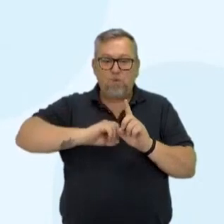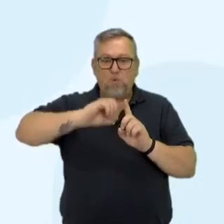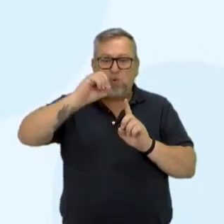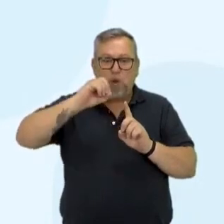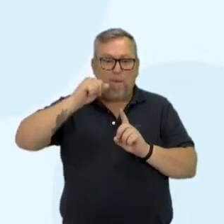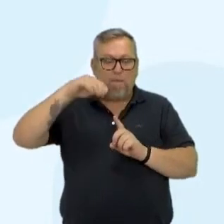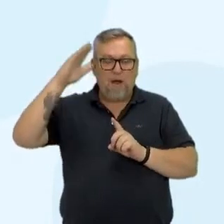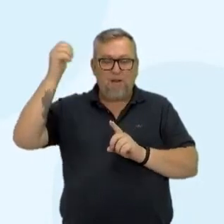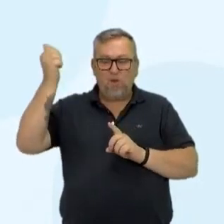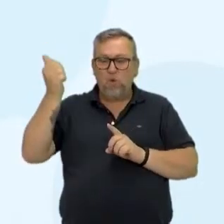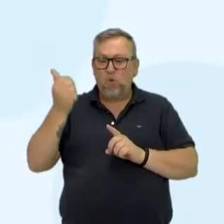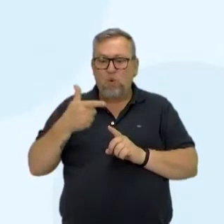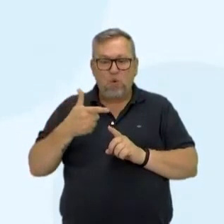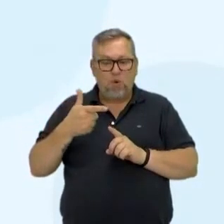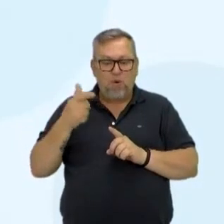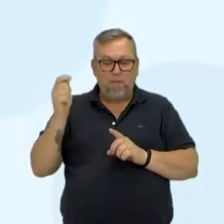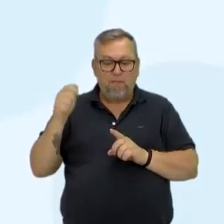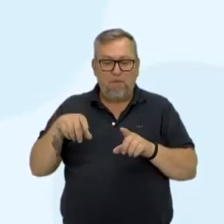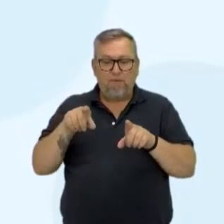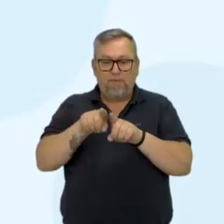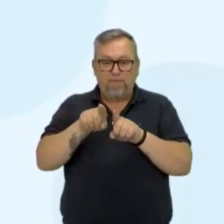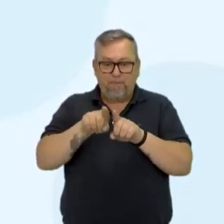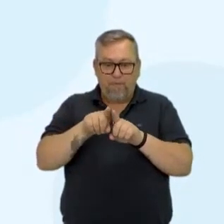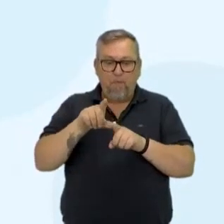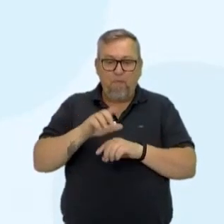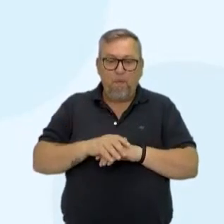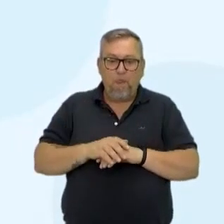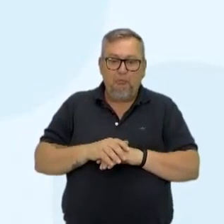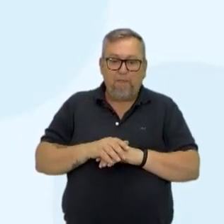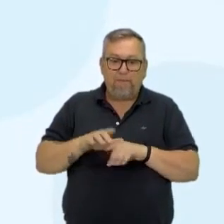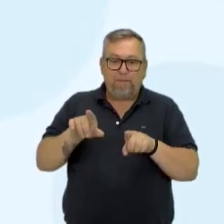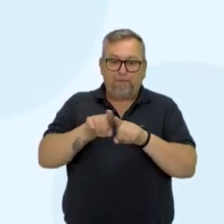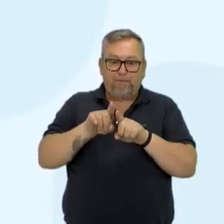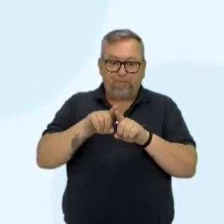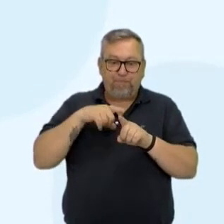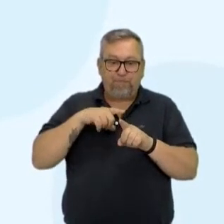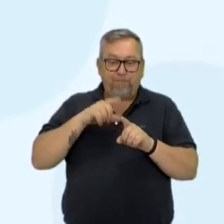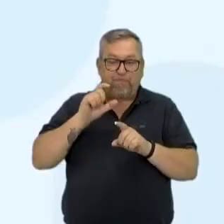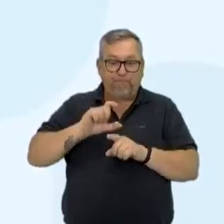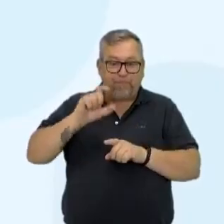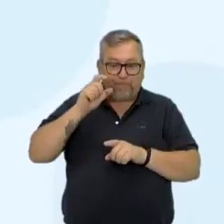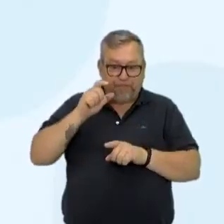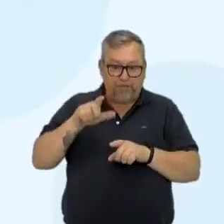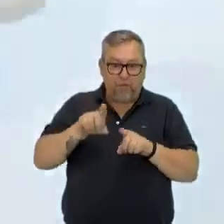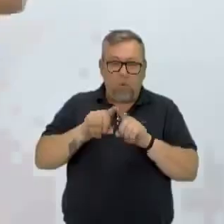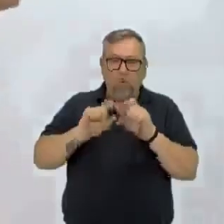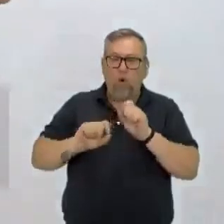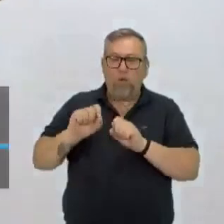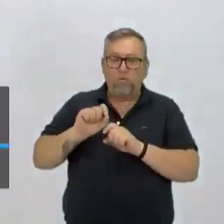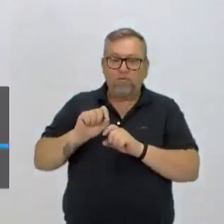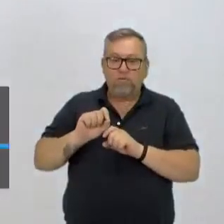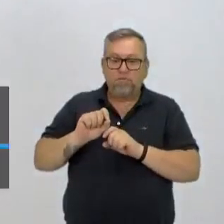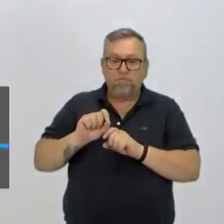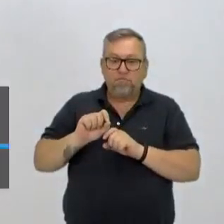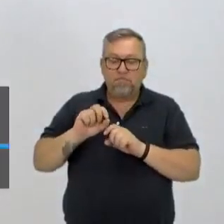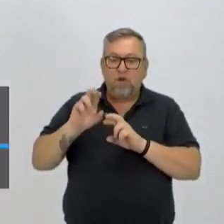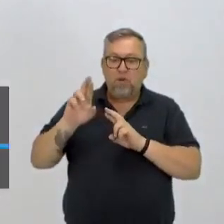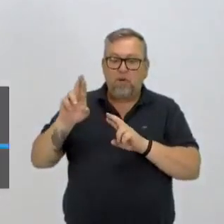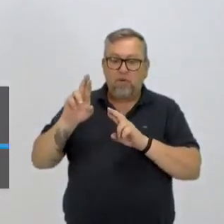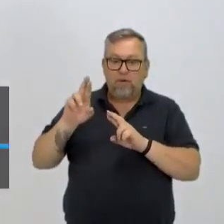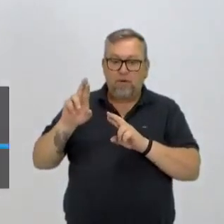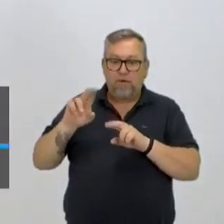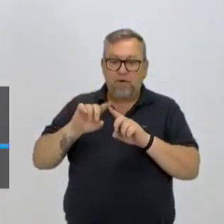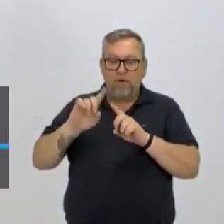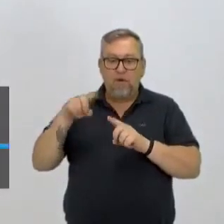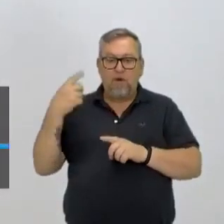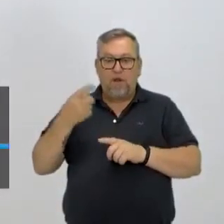a temperatura do planeta, fora de uma expectativa. Magno, qual é a expectativa? Olha, a expectativa que a gente